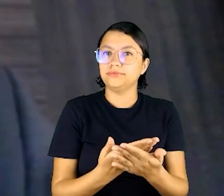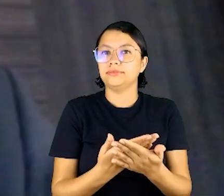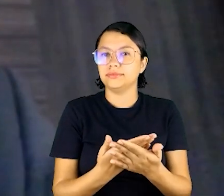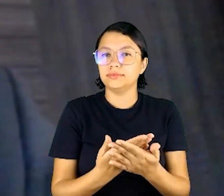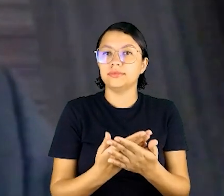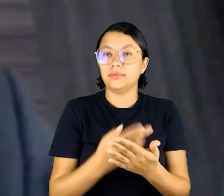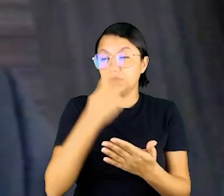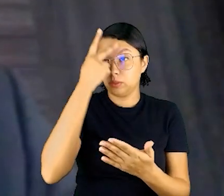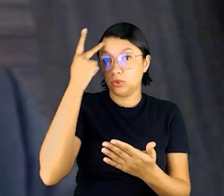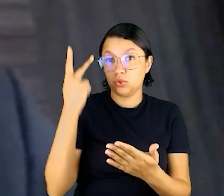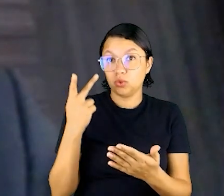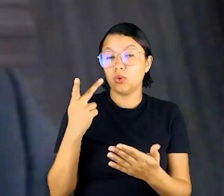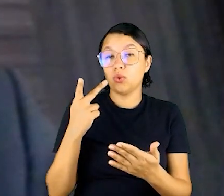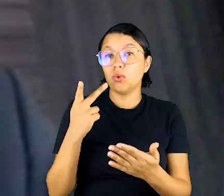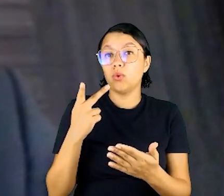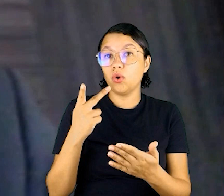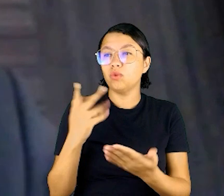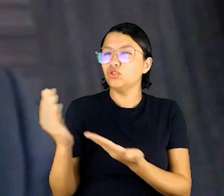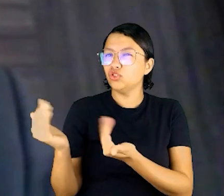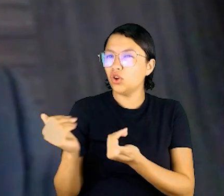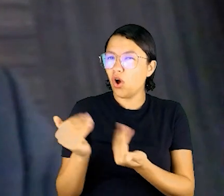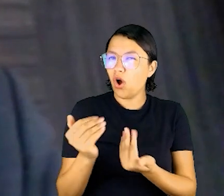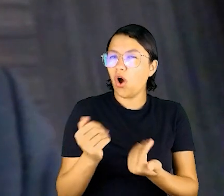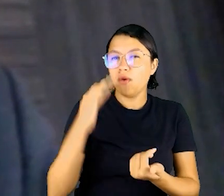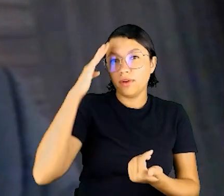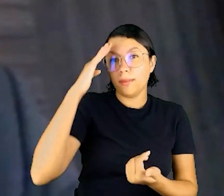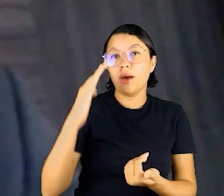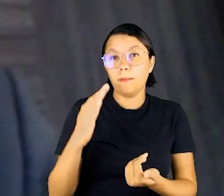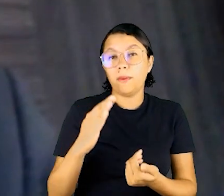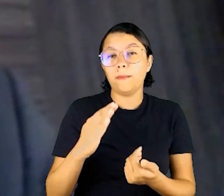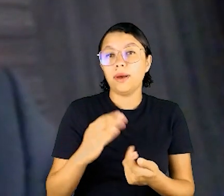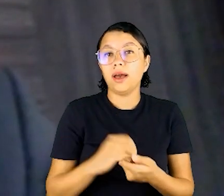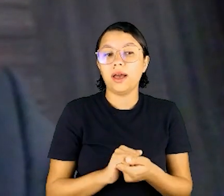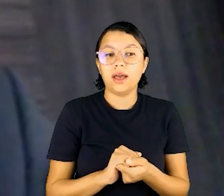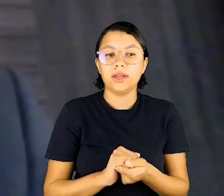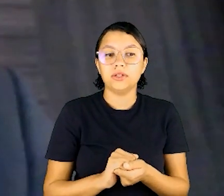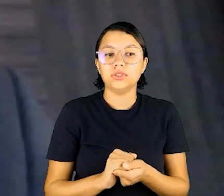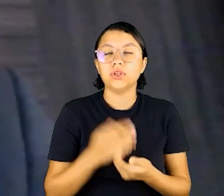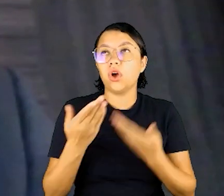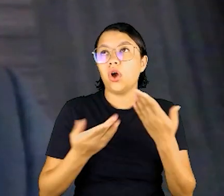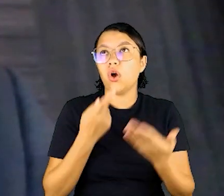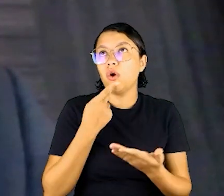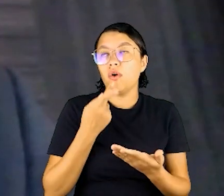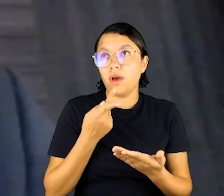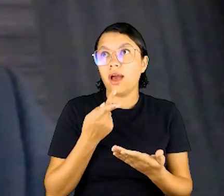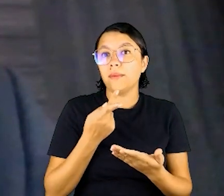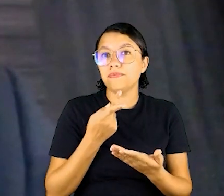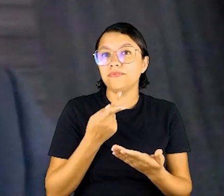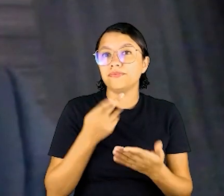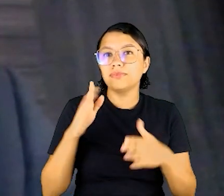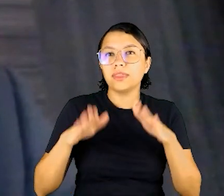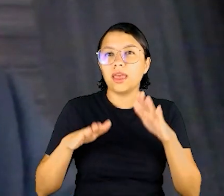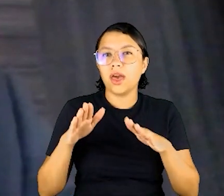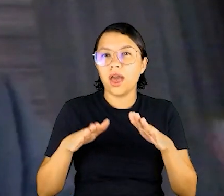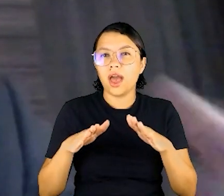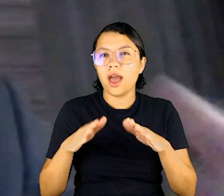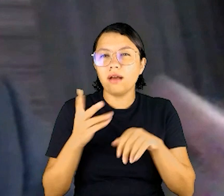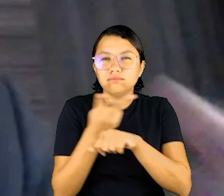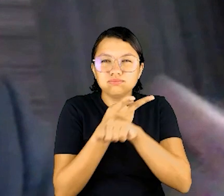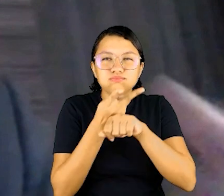educação às pessoas, ainda mais àqueles mais jovens, que estão, como eu posso dizer, como verdadeiras